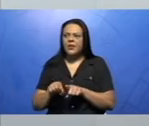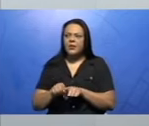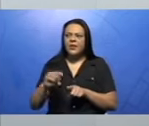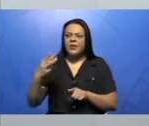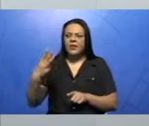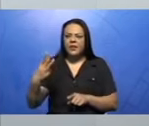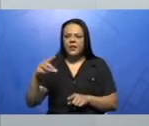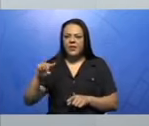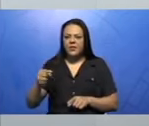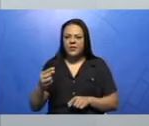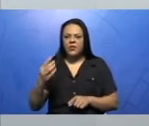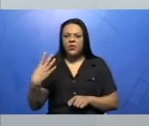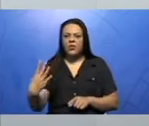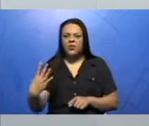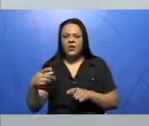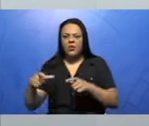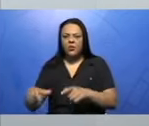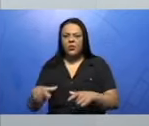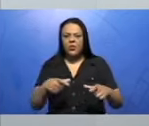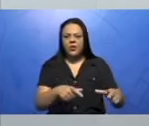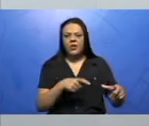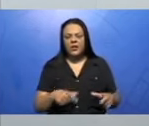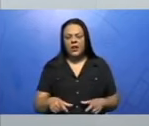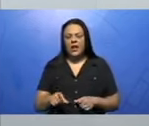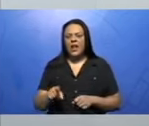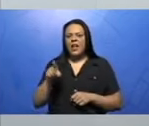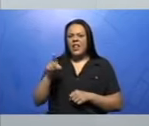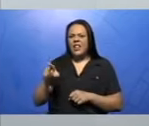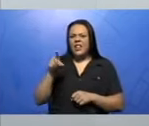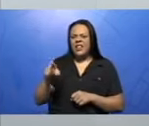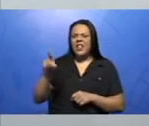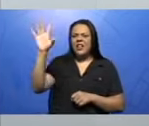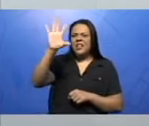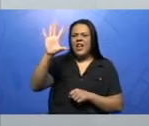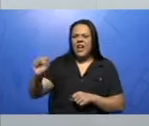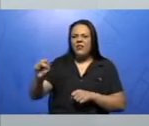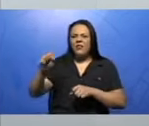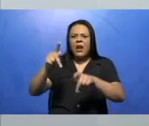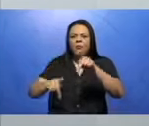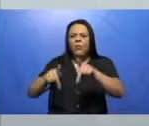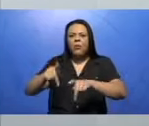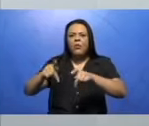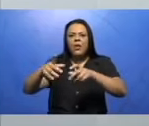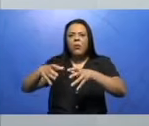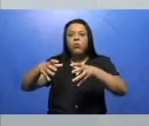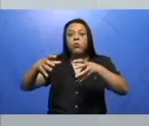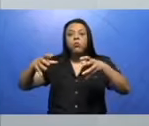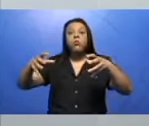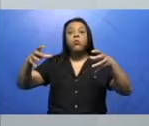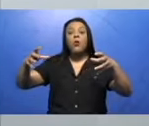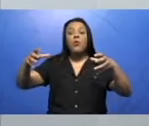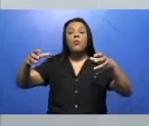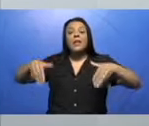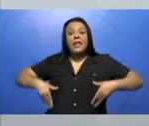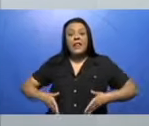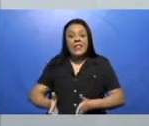A população é a que mais cresce no mundo, então há um aumento da população, e isso